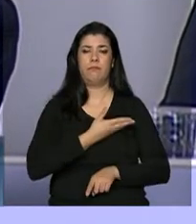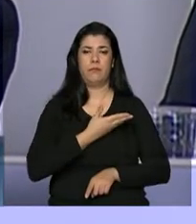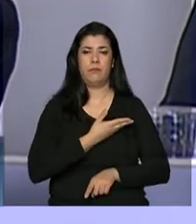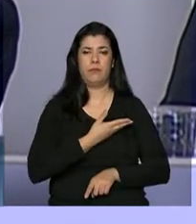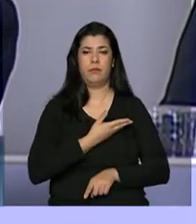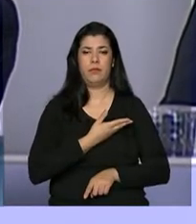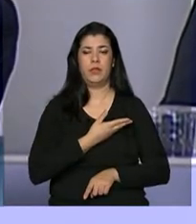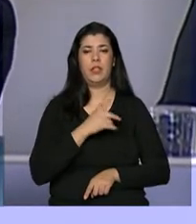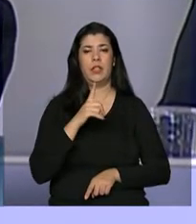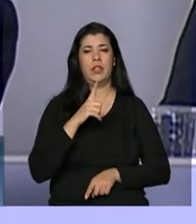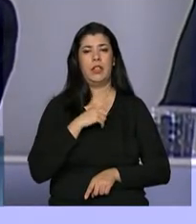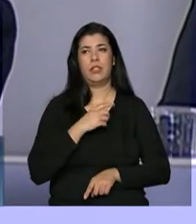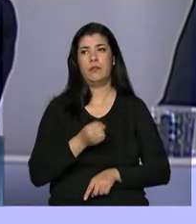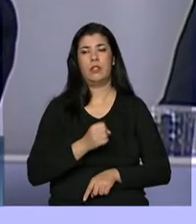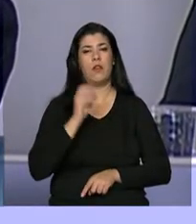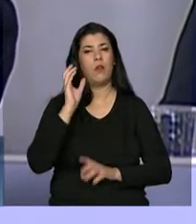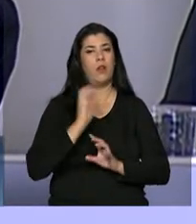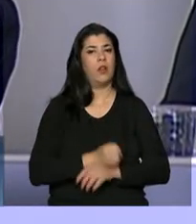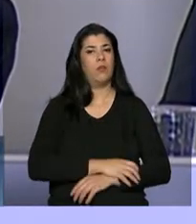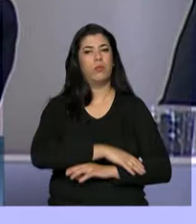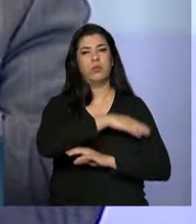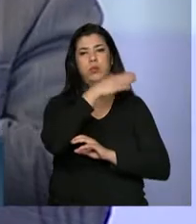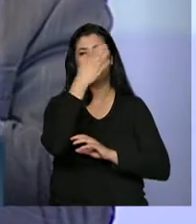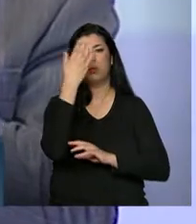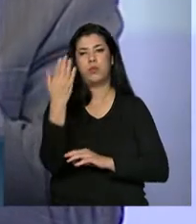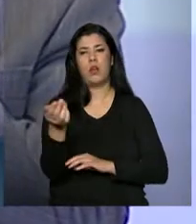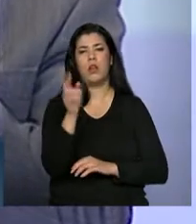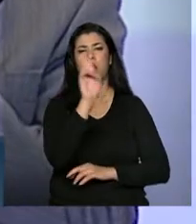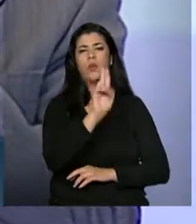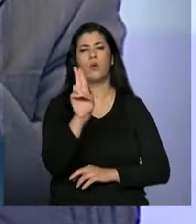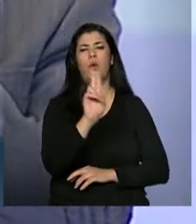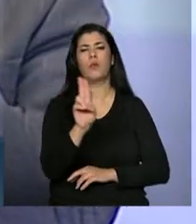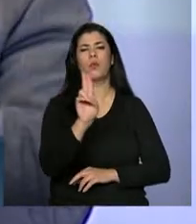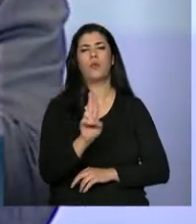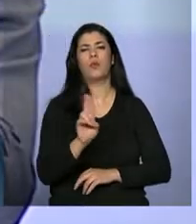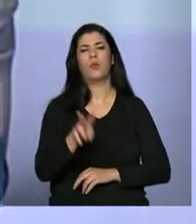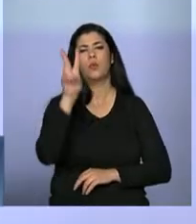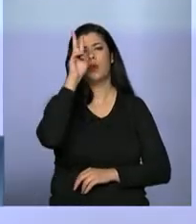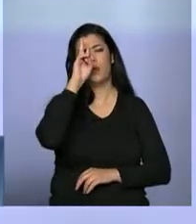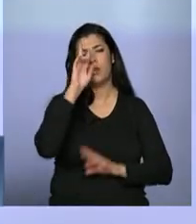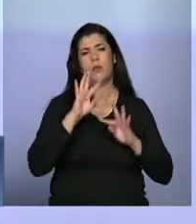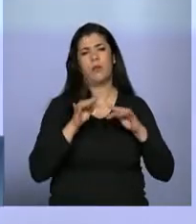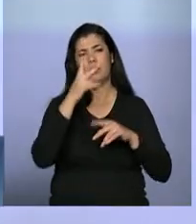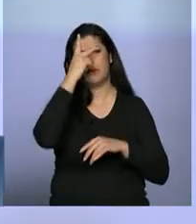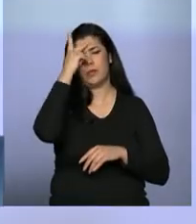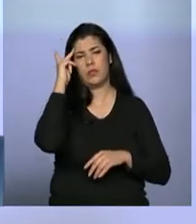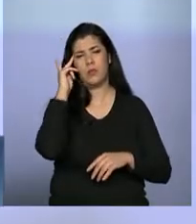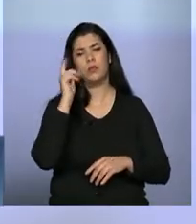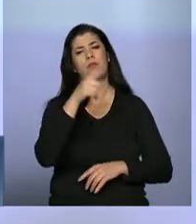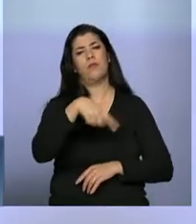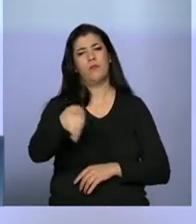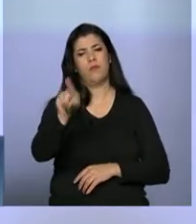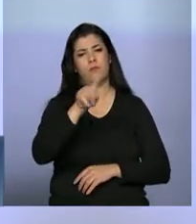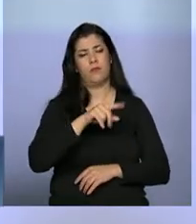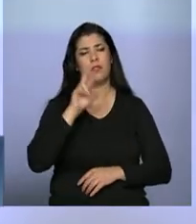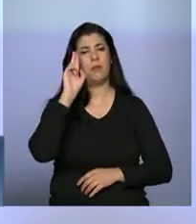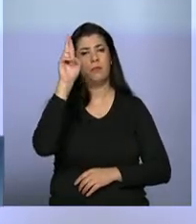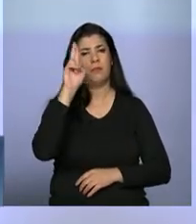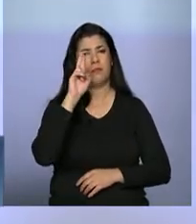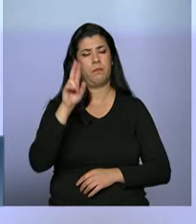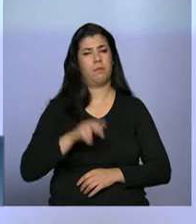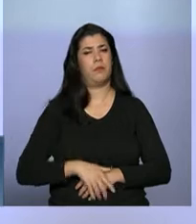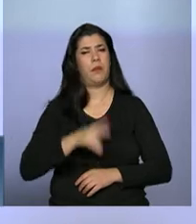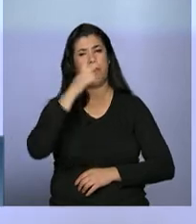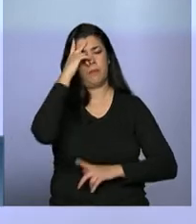Tomaria muito tempo se fosse citar todos eles todas elas são guerreiros procuradores e